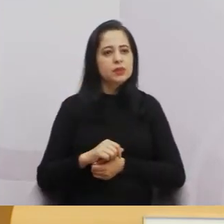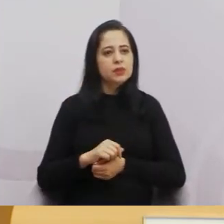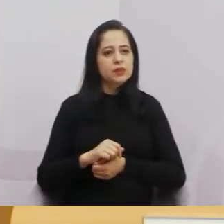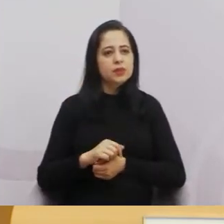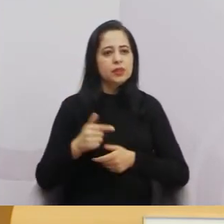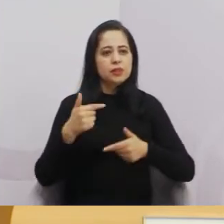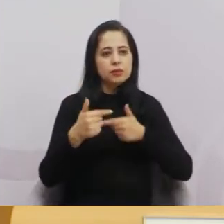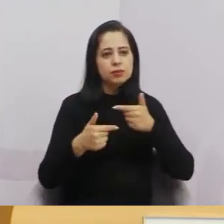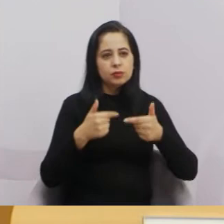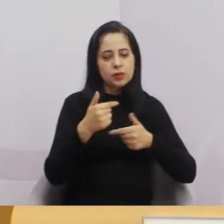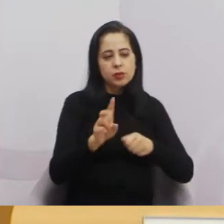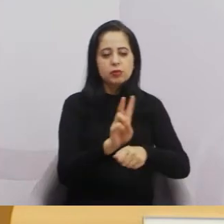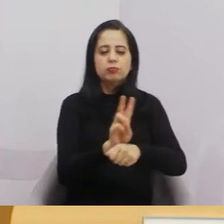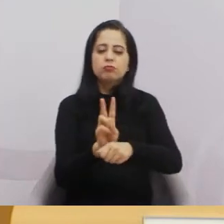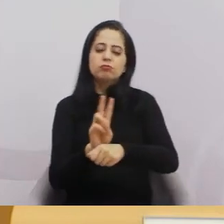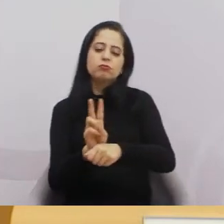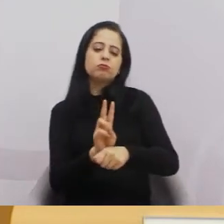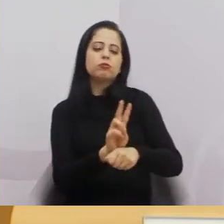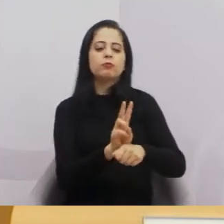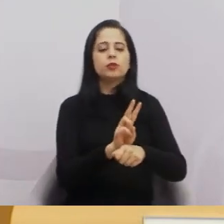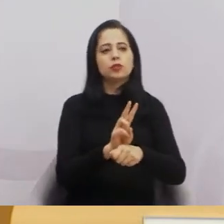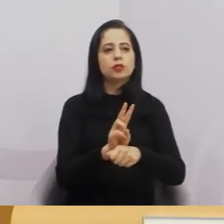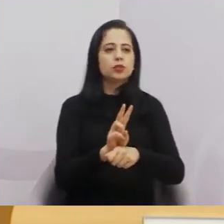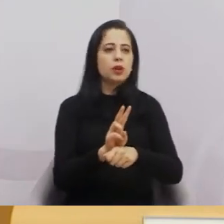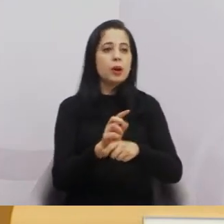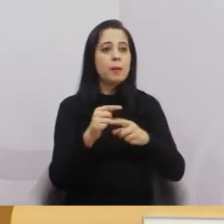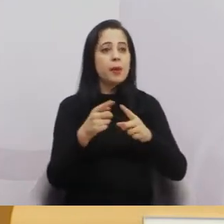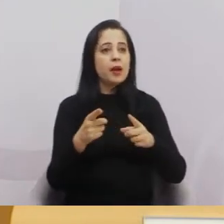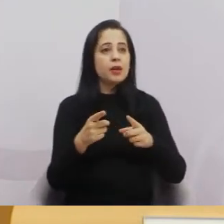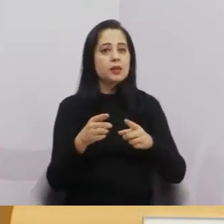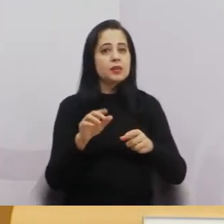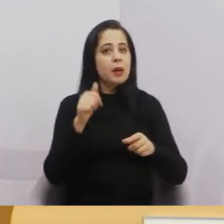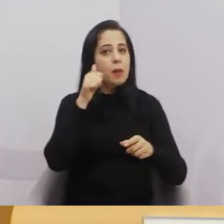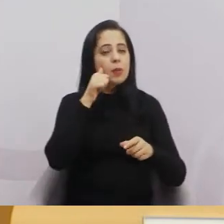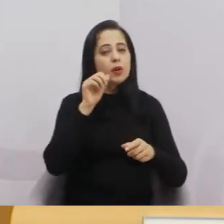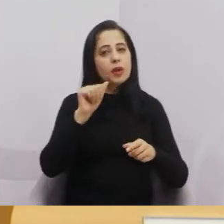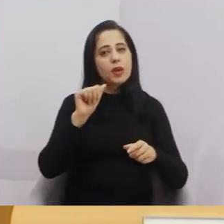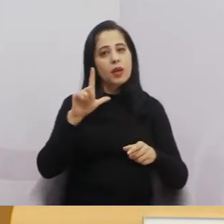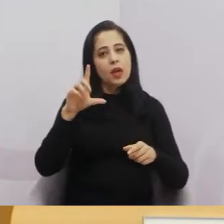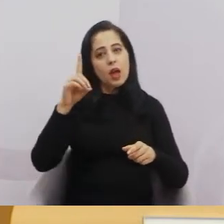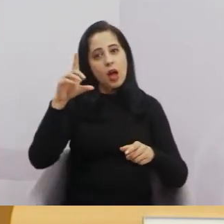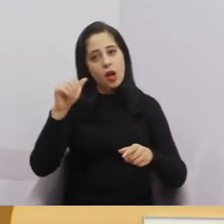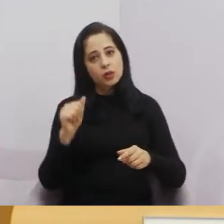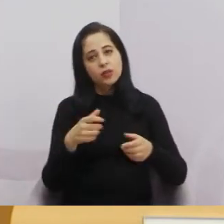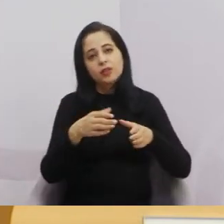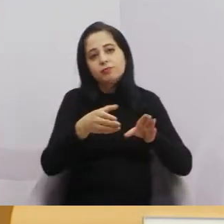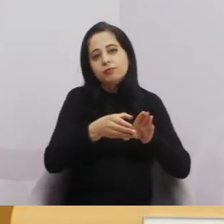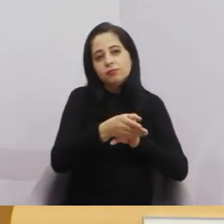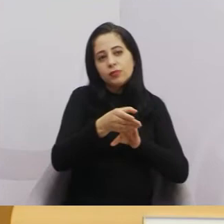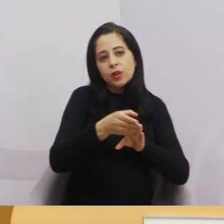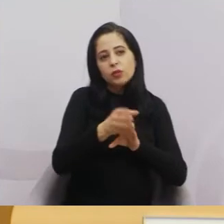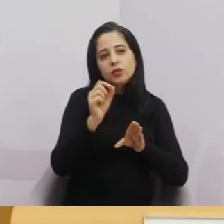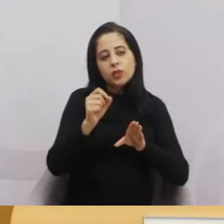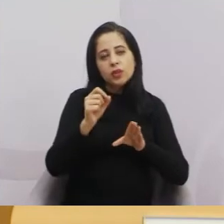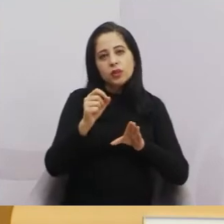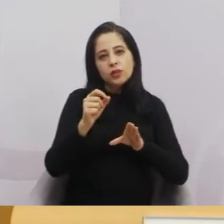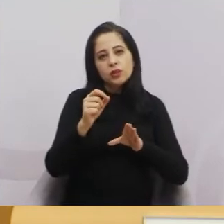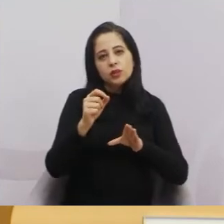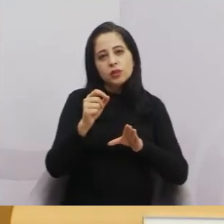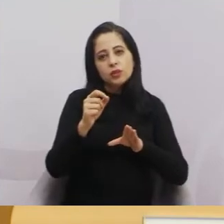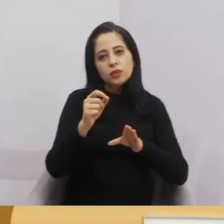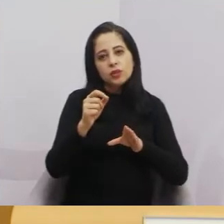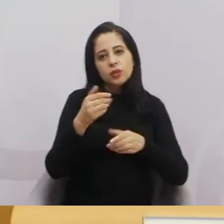um serviço de inspeção municipal, mas a própria Alda nos orientou de um serviço que